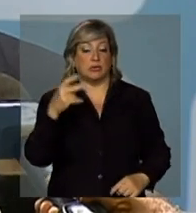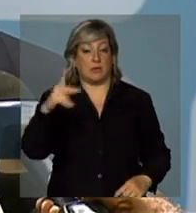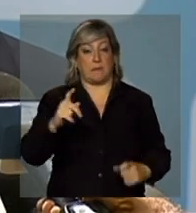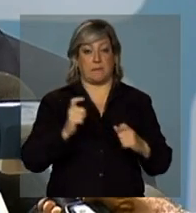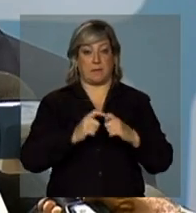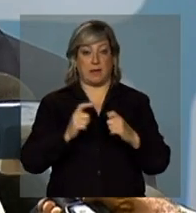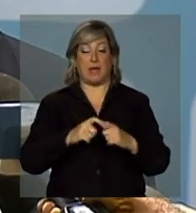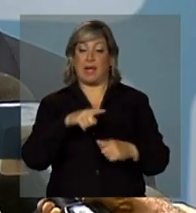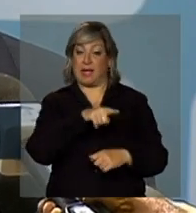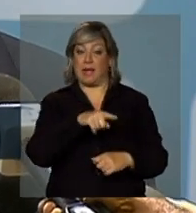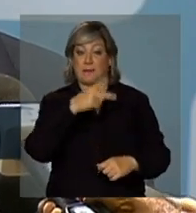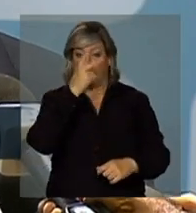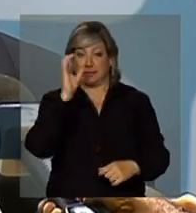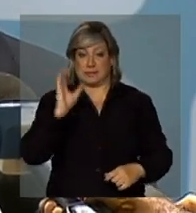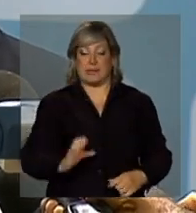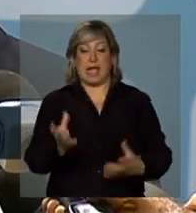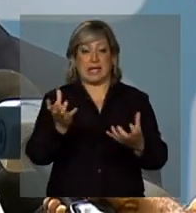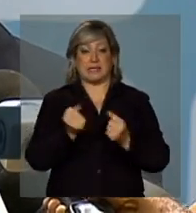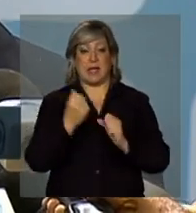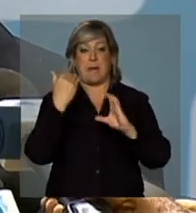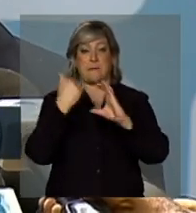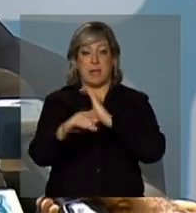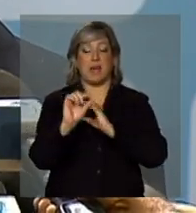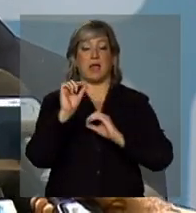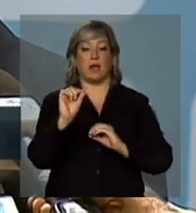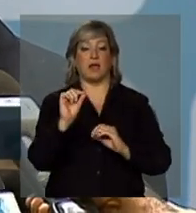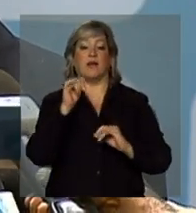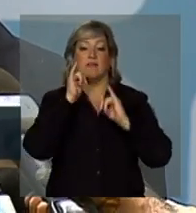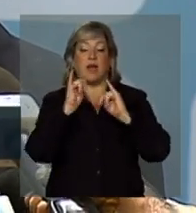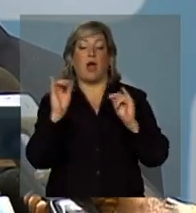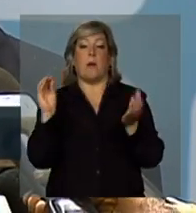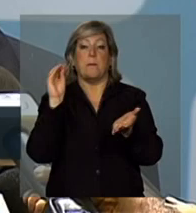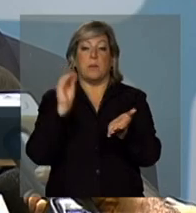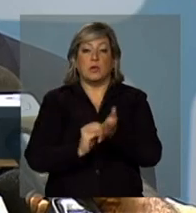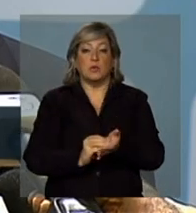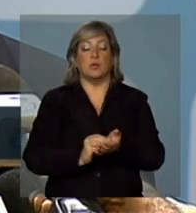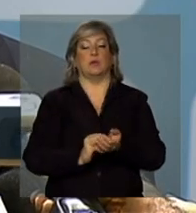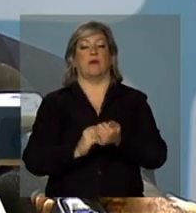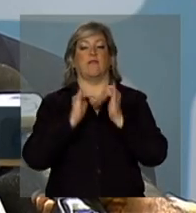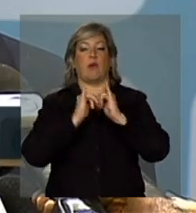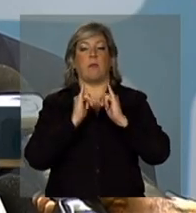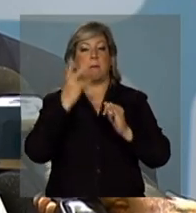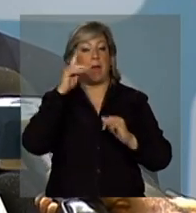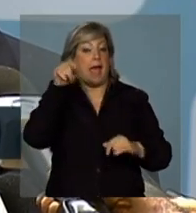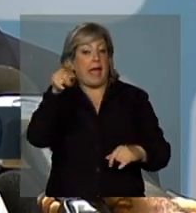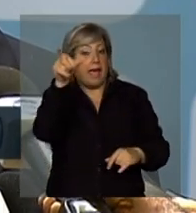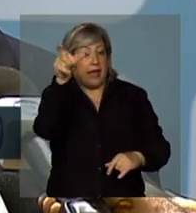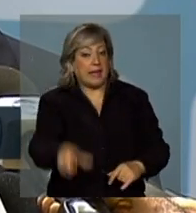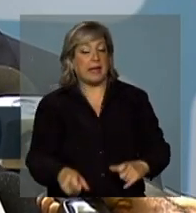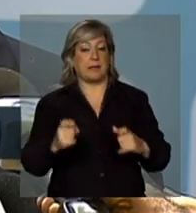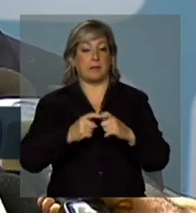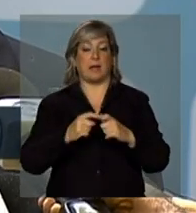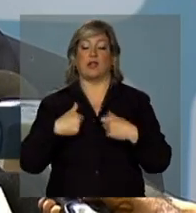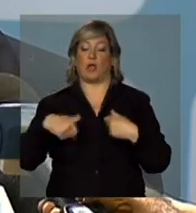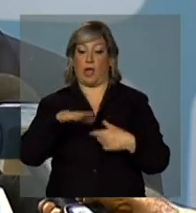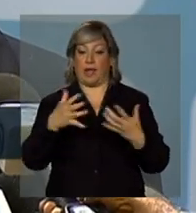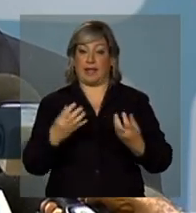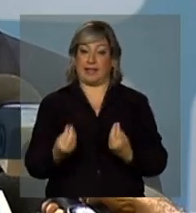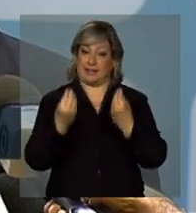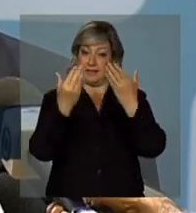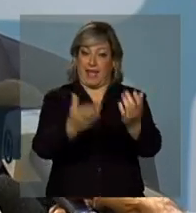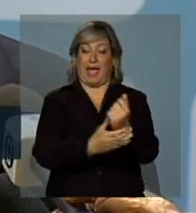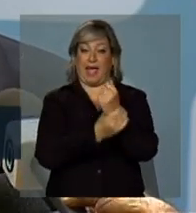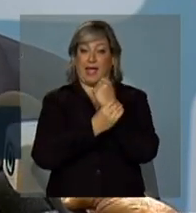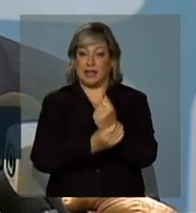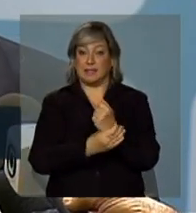-mail dizendo que colocou as informações para aquele profissional de saúde. Nós queremos dar garantia para o cidadão